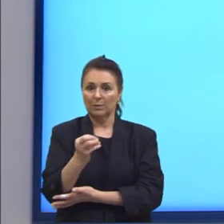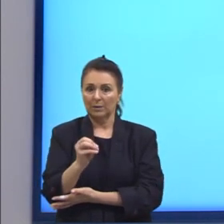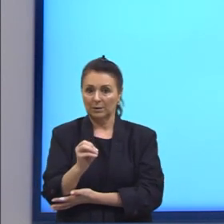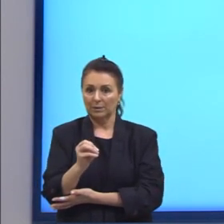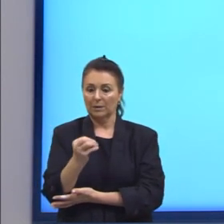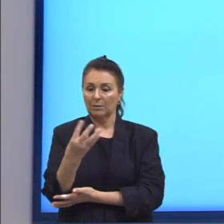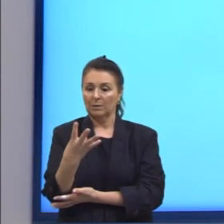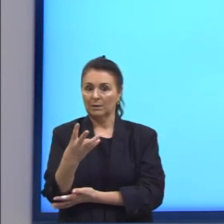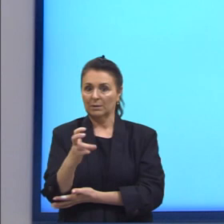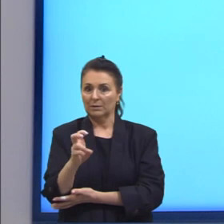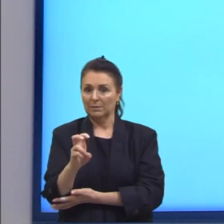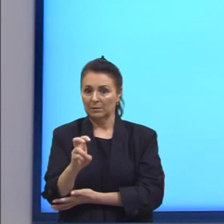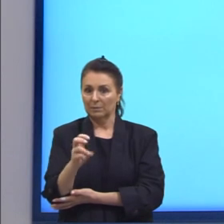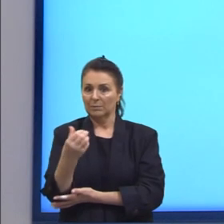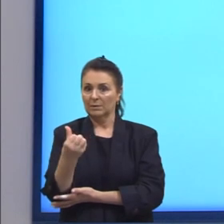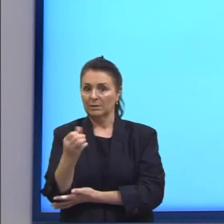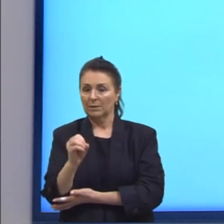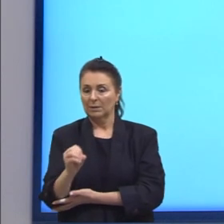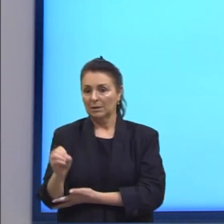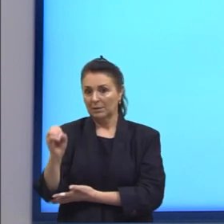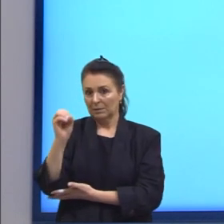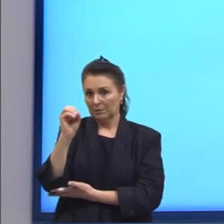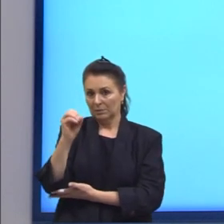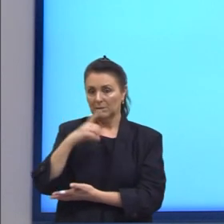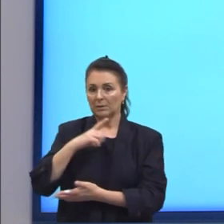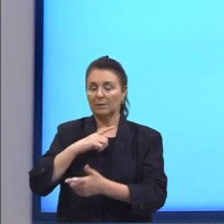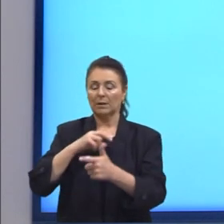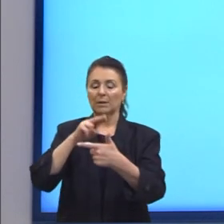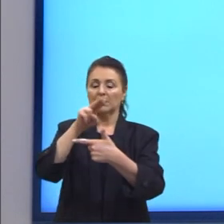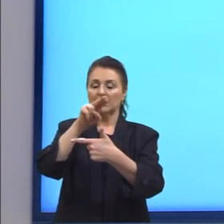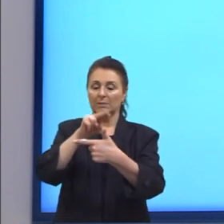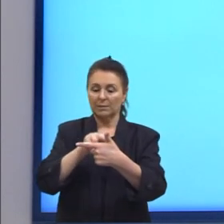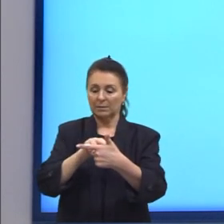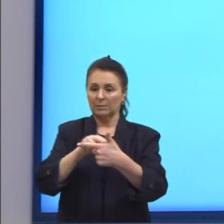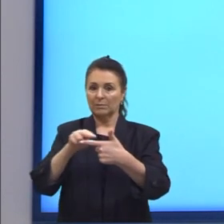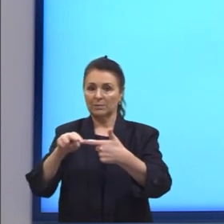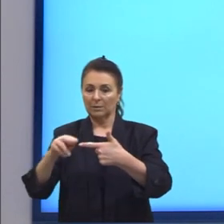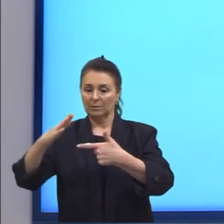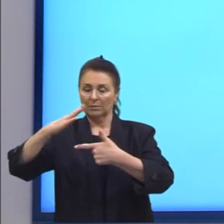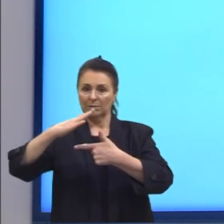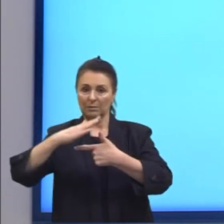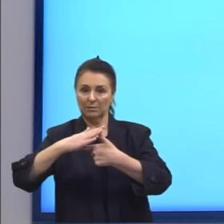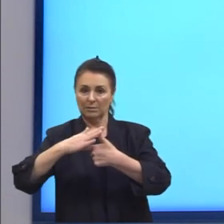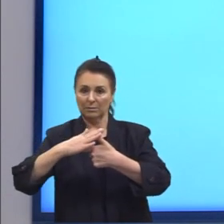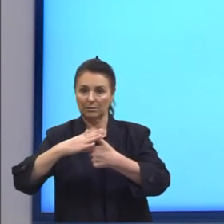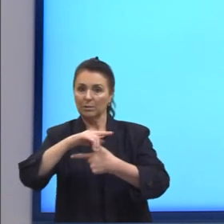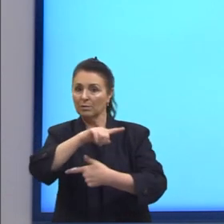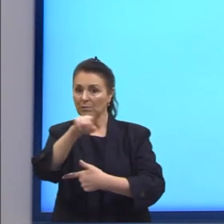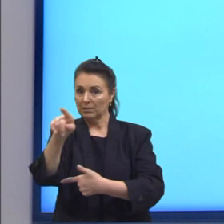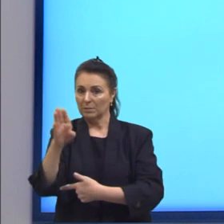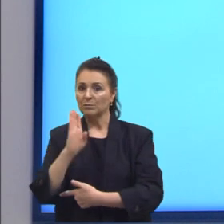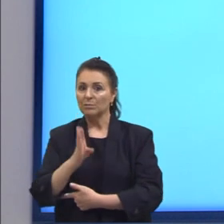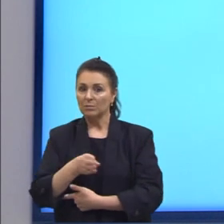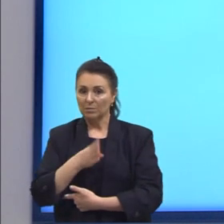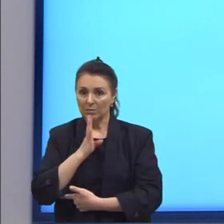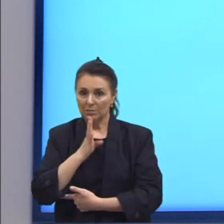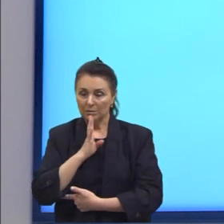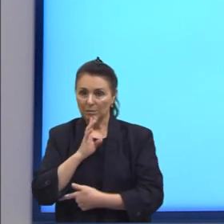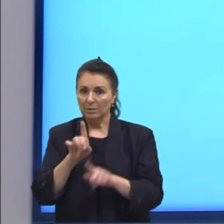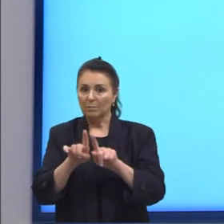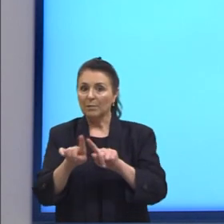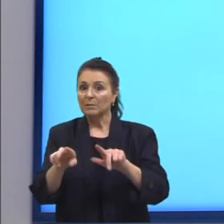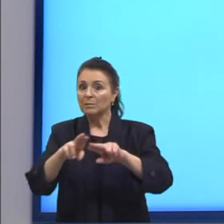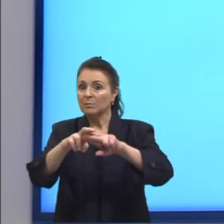60 graus que têm ali os valores de seno, cosseno e tangente bem conhecidos. Porém, devido à